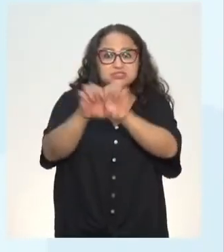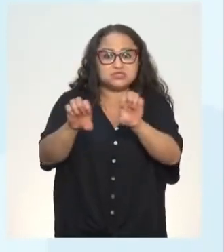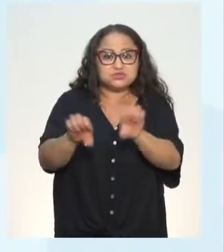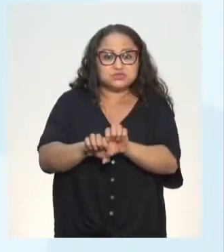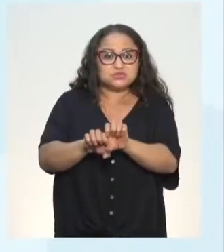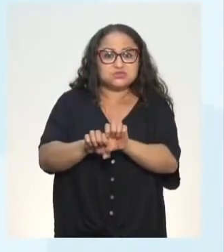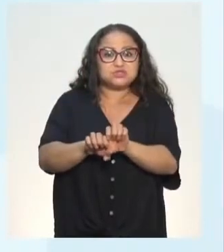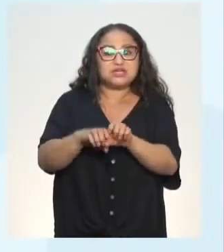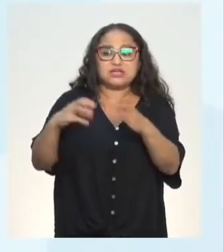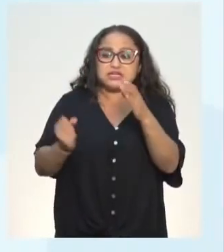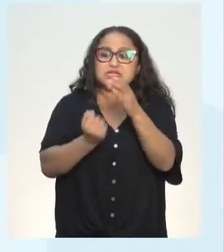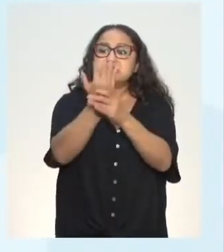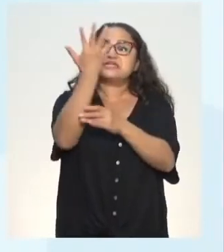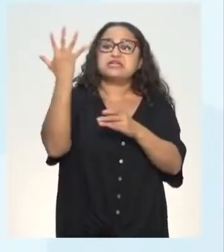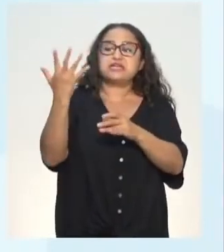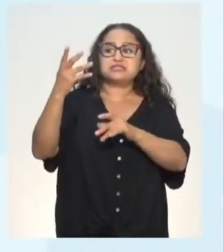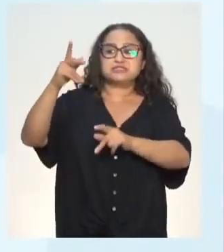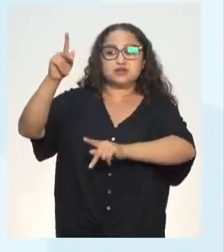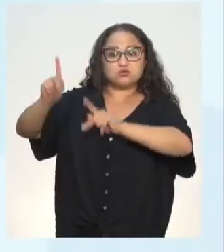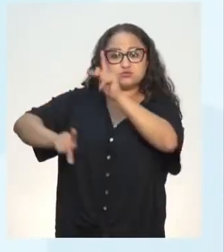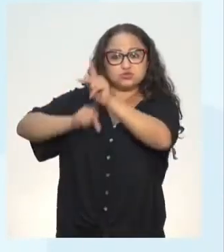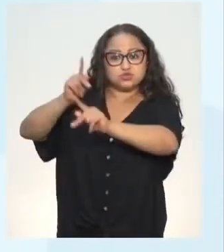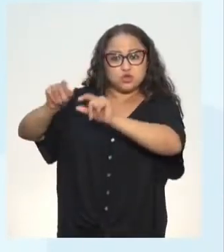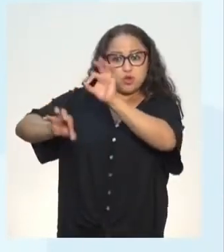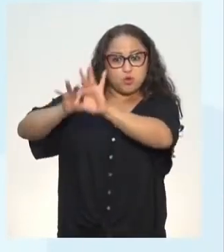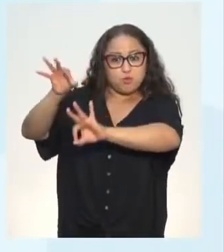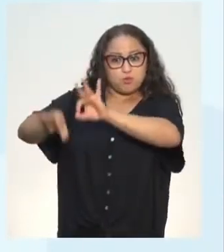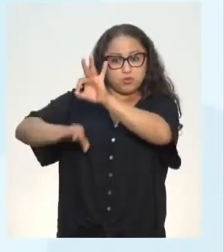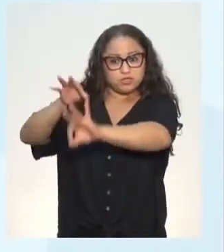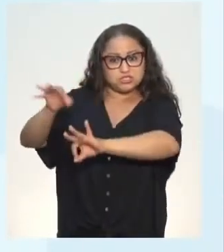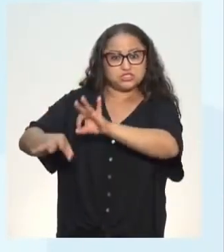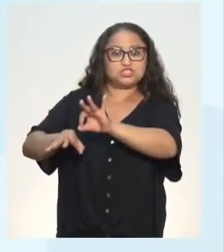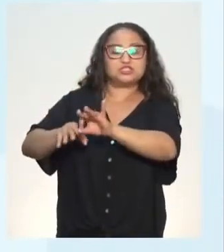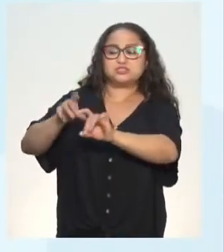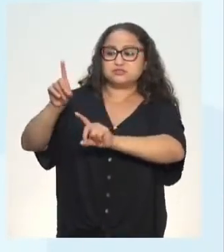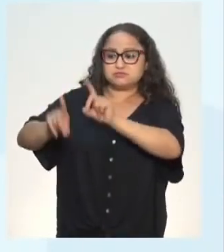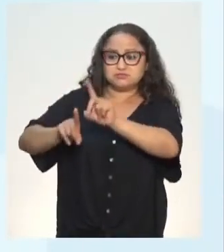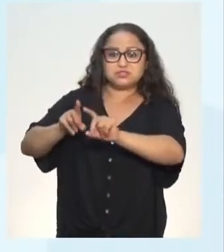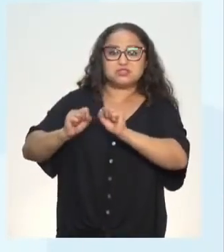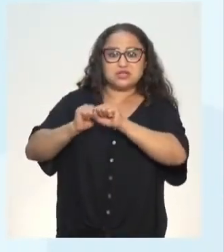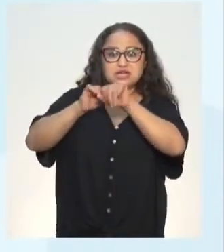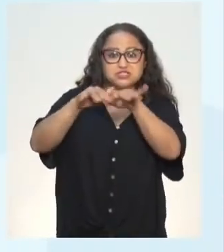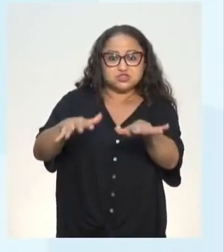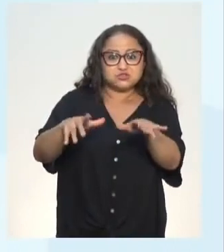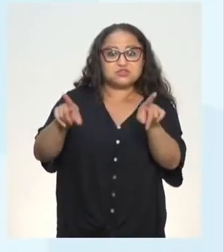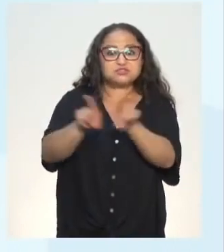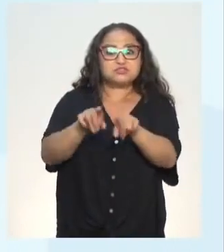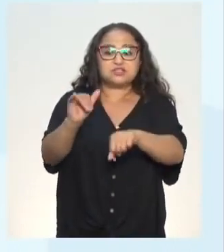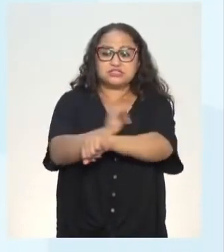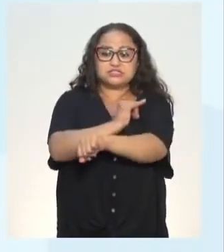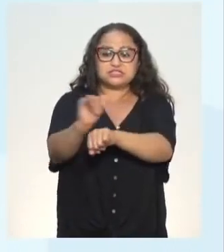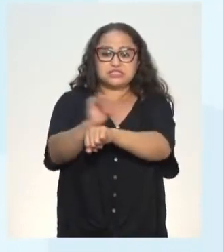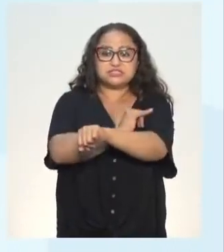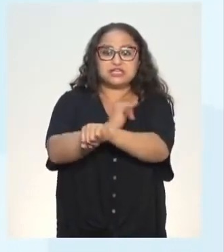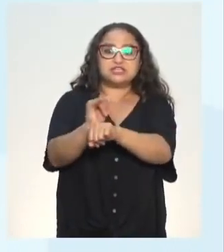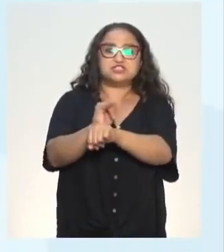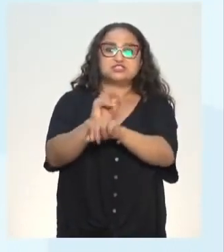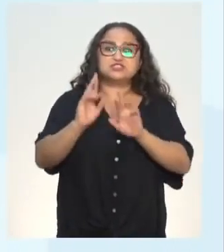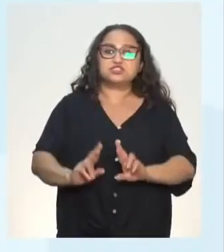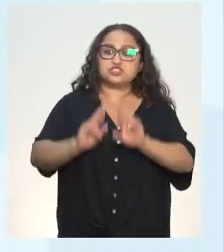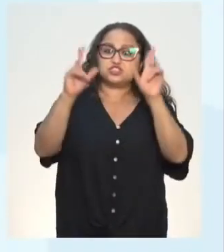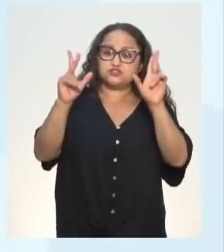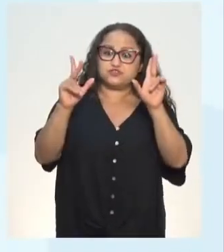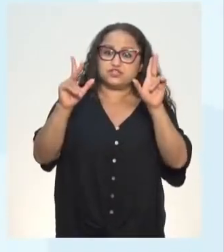implementação de políticas, ações e estratégias intersetoriais voltadas à prevenção e